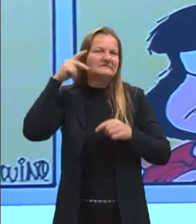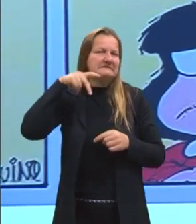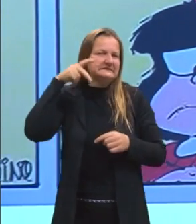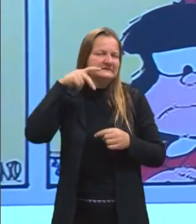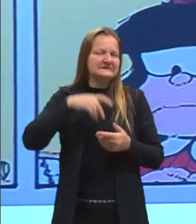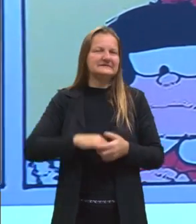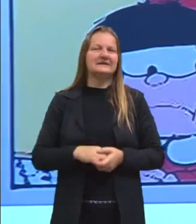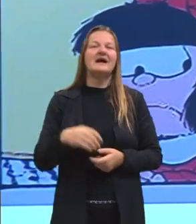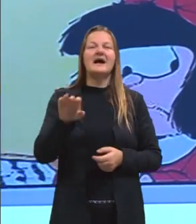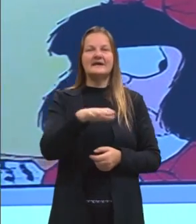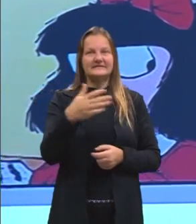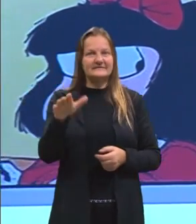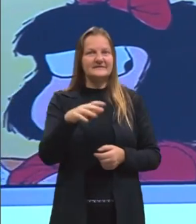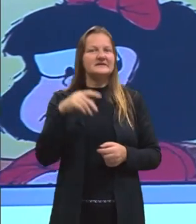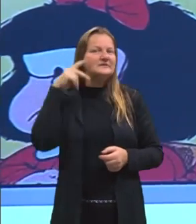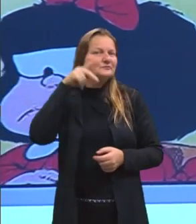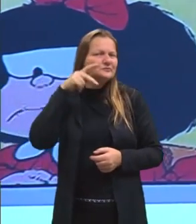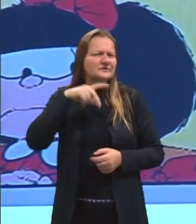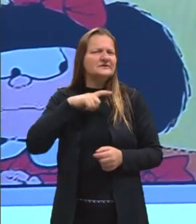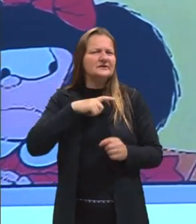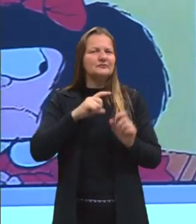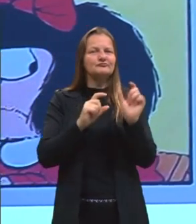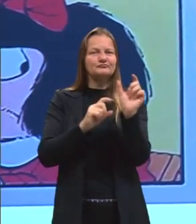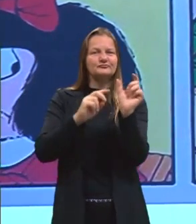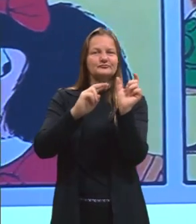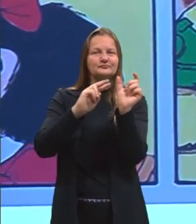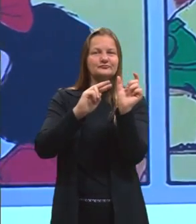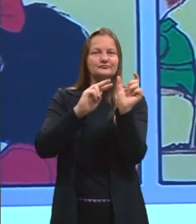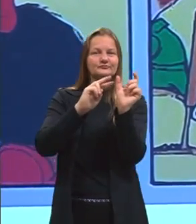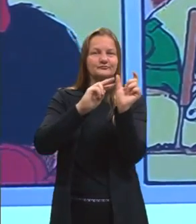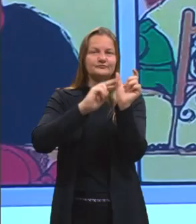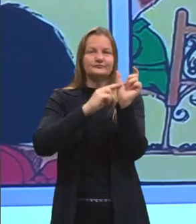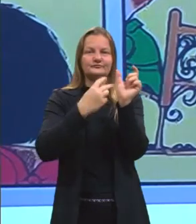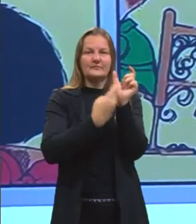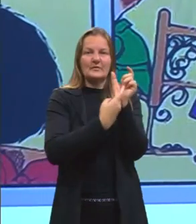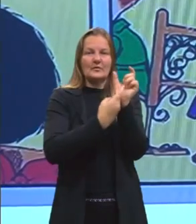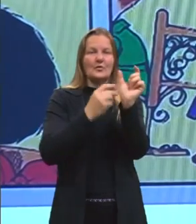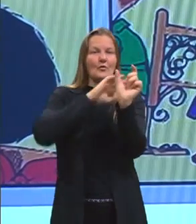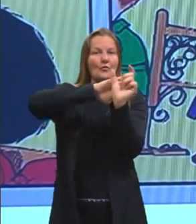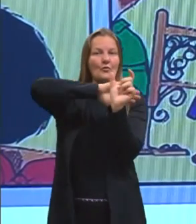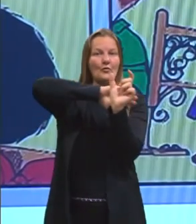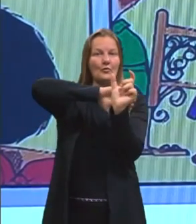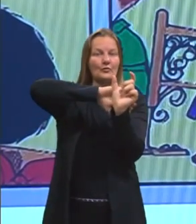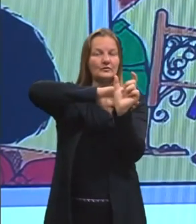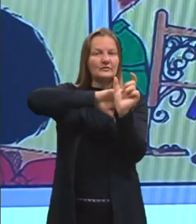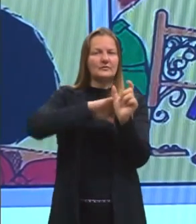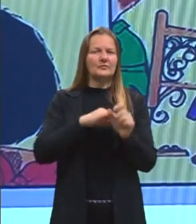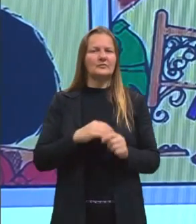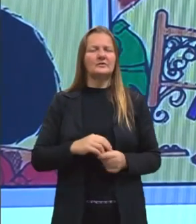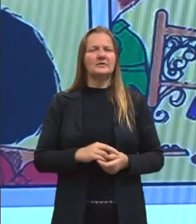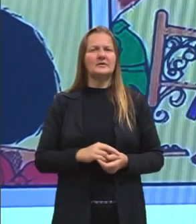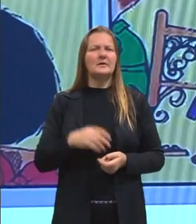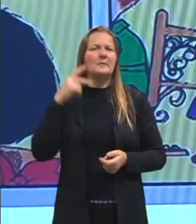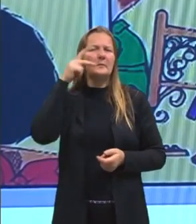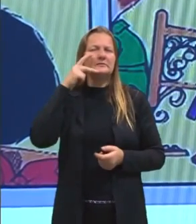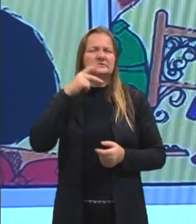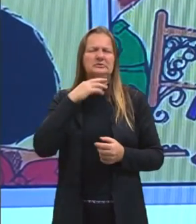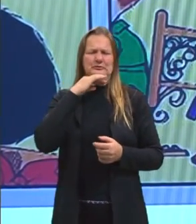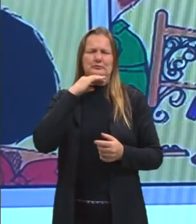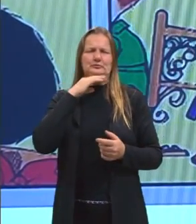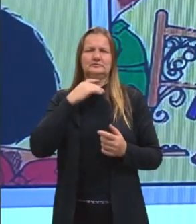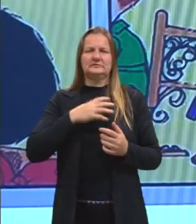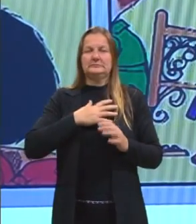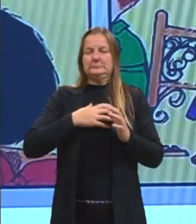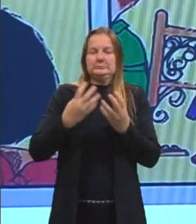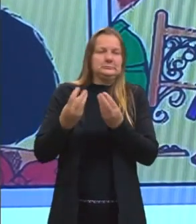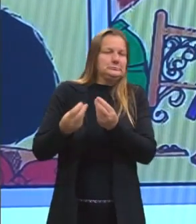Então, muitas vezes, a política tem essa conotação, né? Esses paradoxos. Pessoas que acham que falar de política é